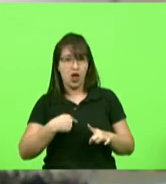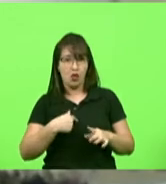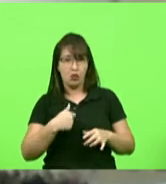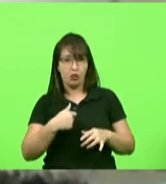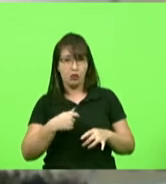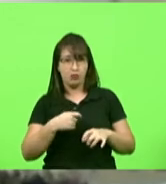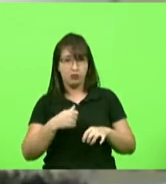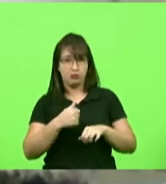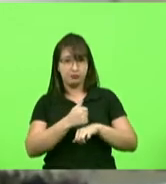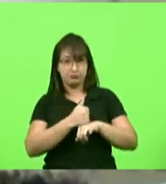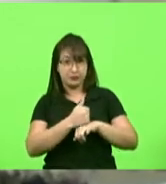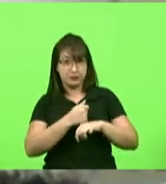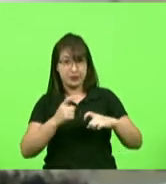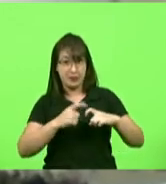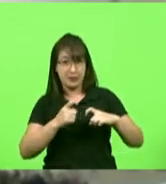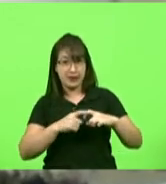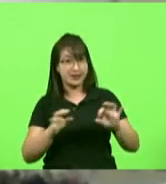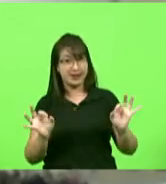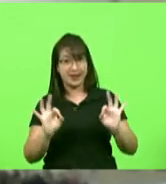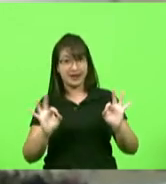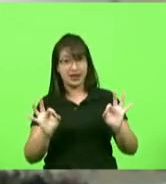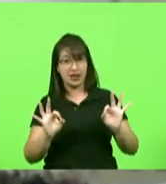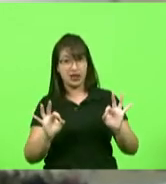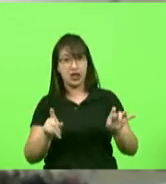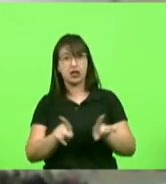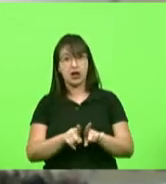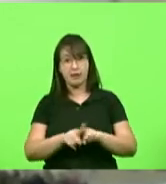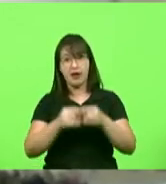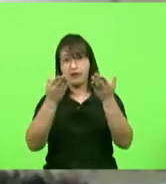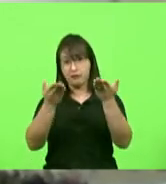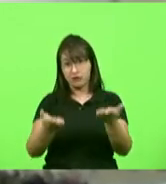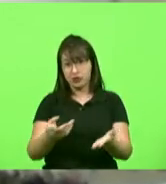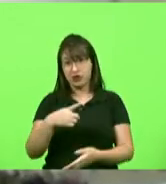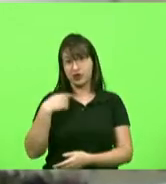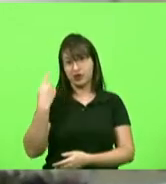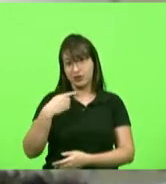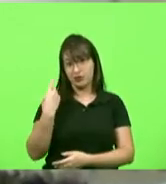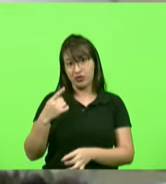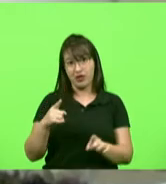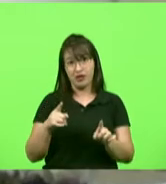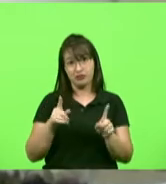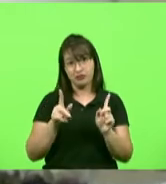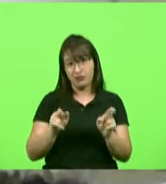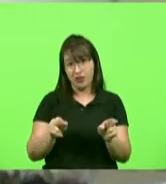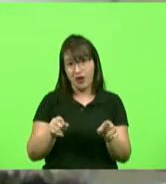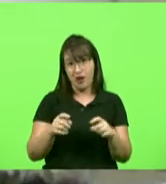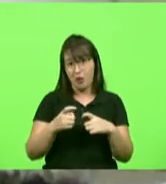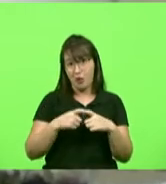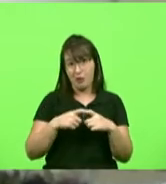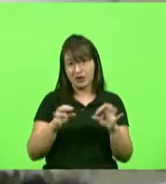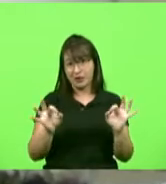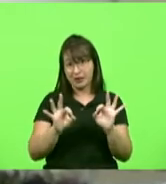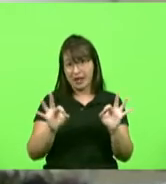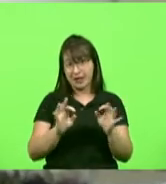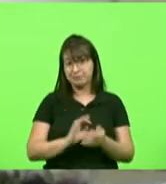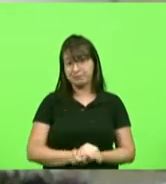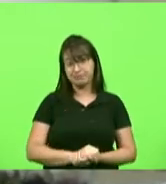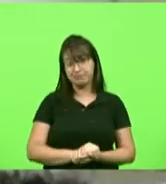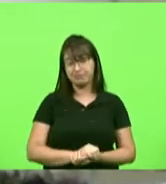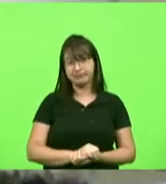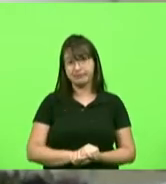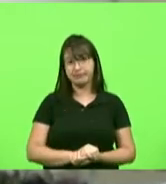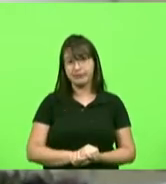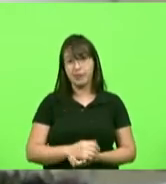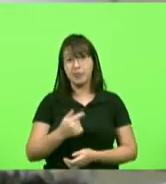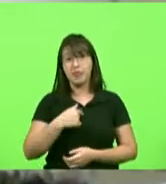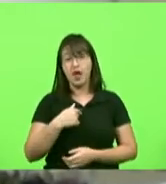assim como a grande maioria dos colegas deputados não são médicos portanto eu vou me deter aos